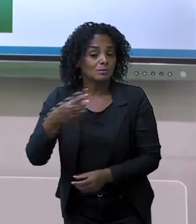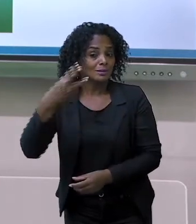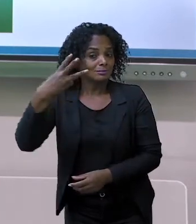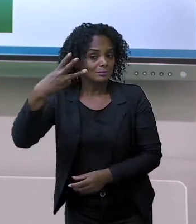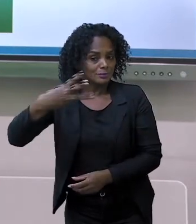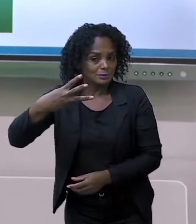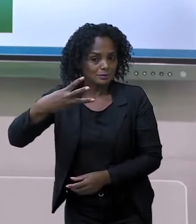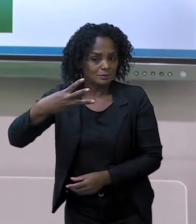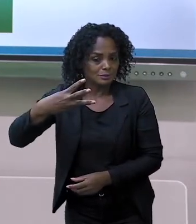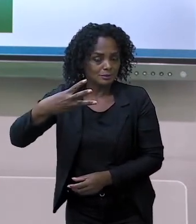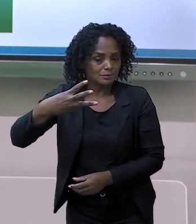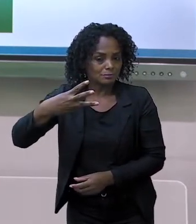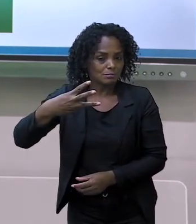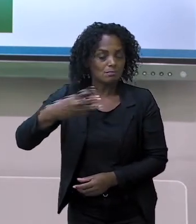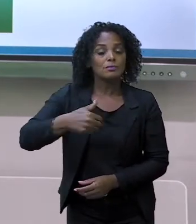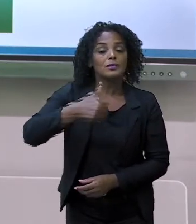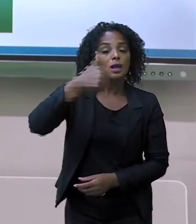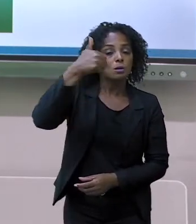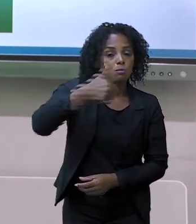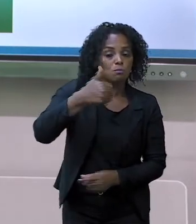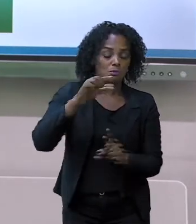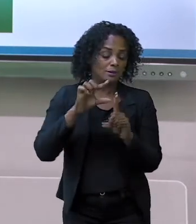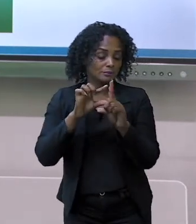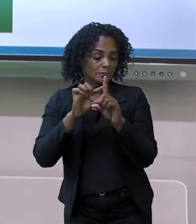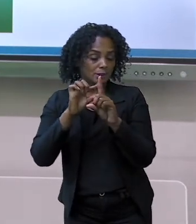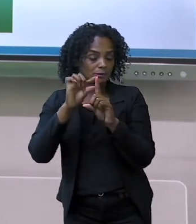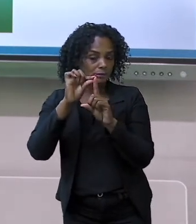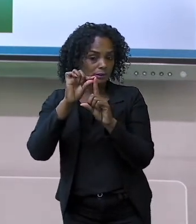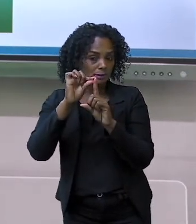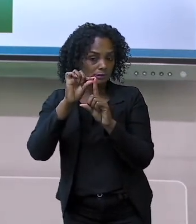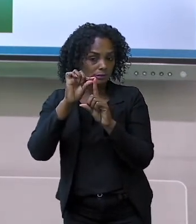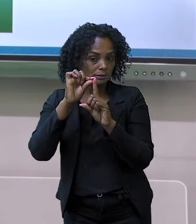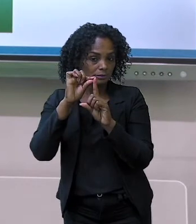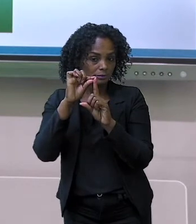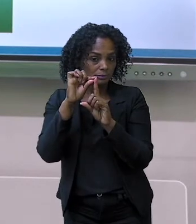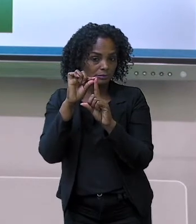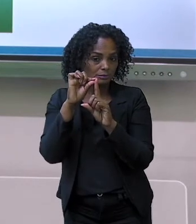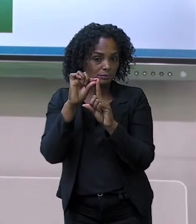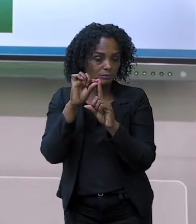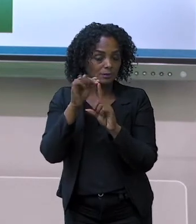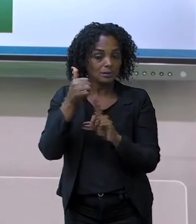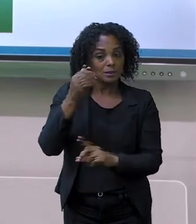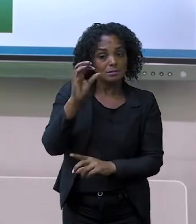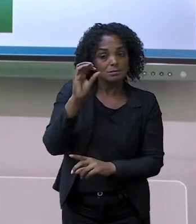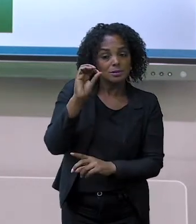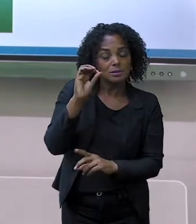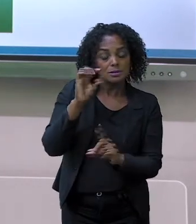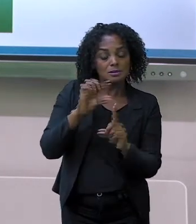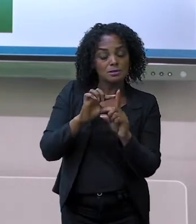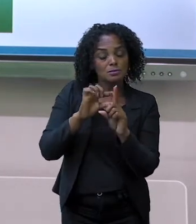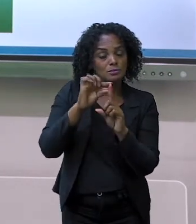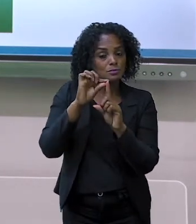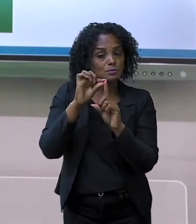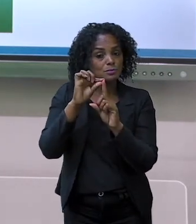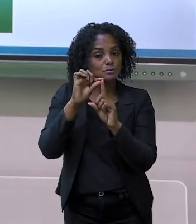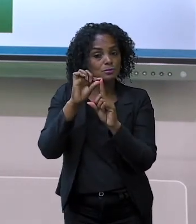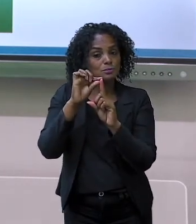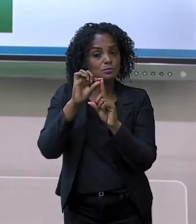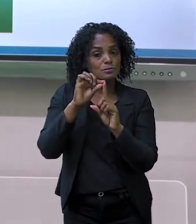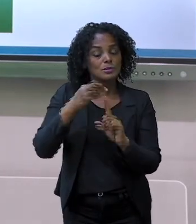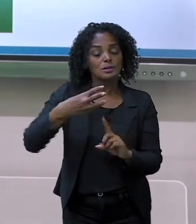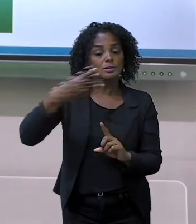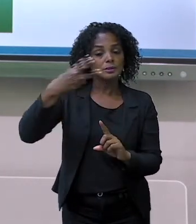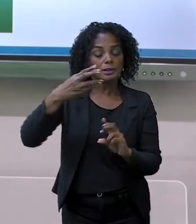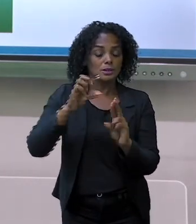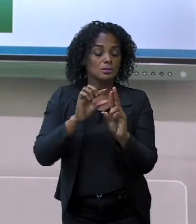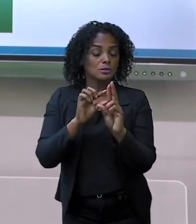Então, vai ser uma dezena, que é quanto mesmo, gente? Dez. E três unidades,